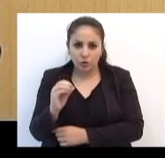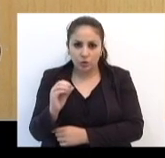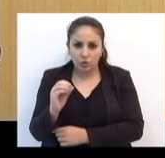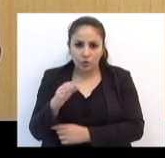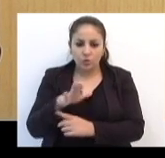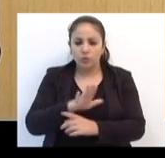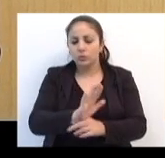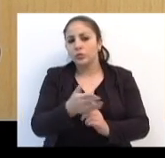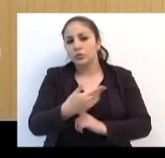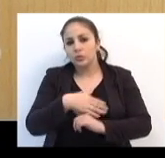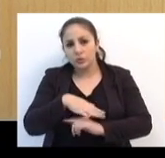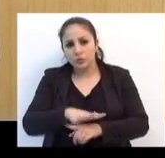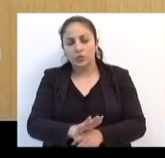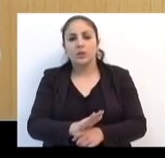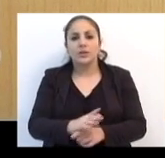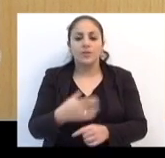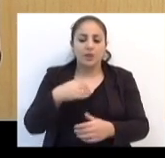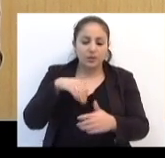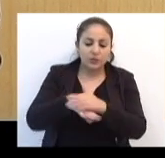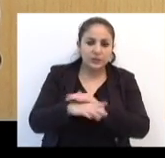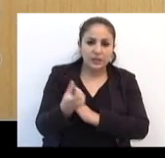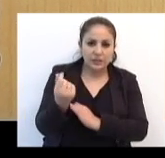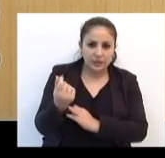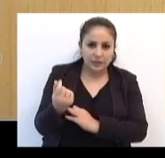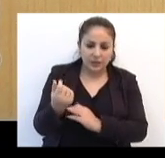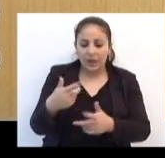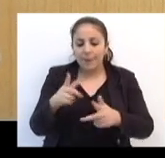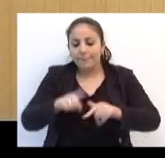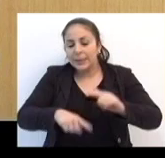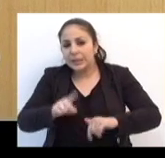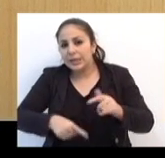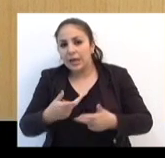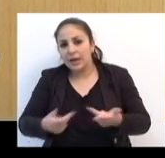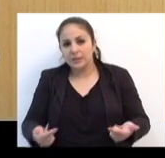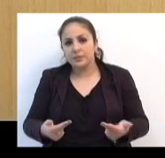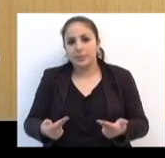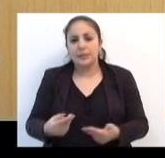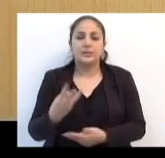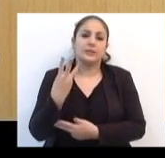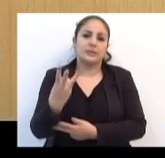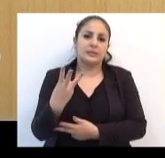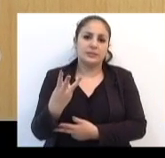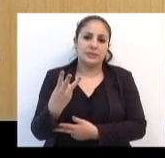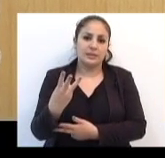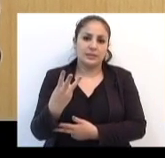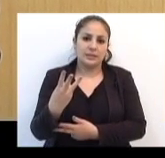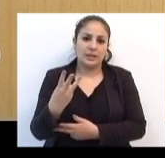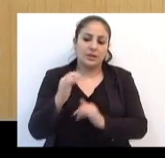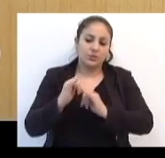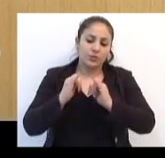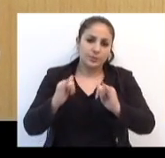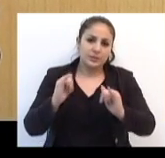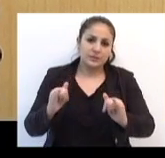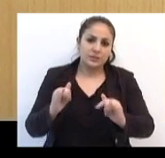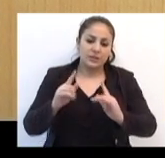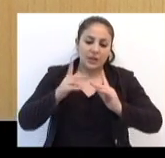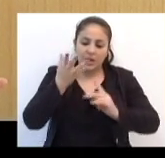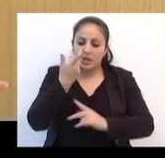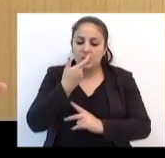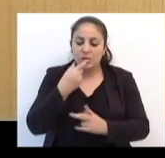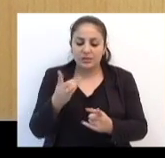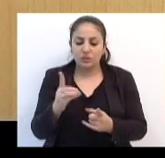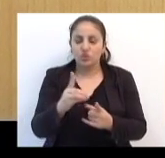arrecadar recursos para a 3ª edição do Acampamento da Criança com Diabetes. Serão 20 pontos